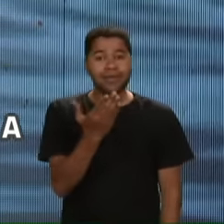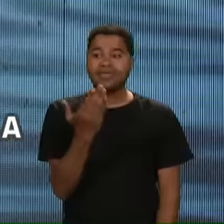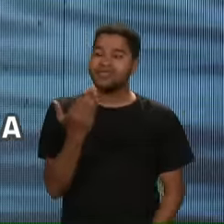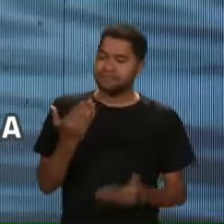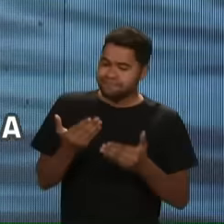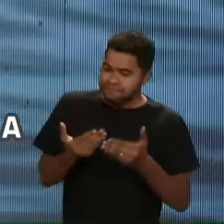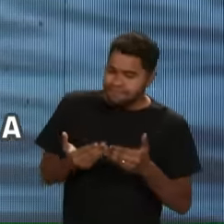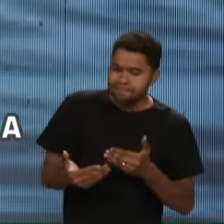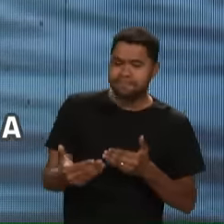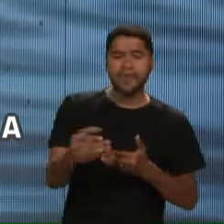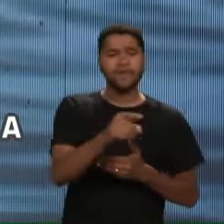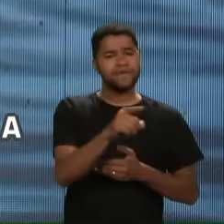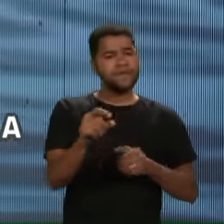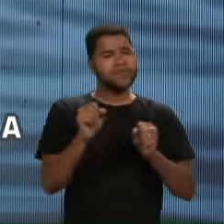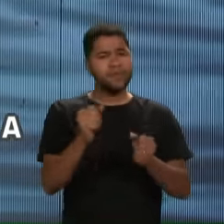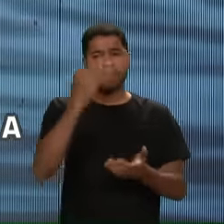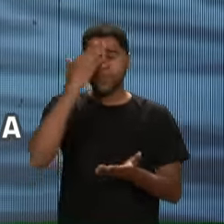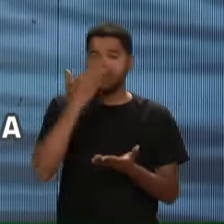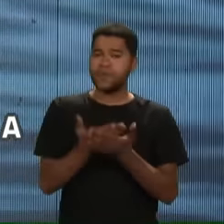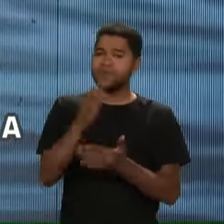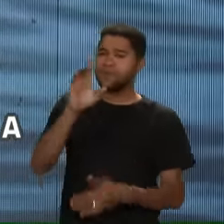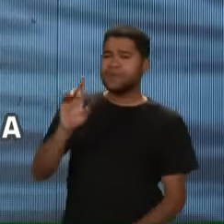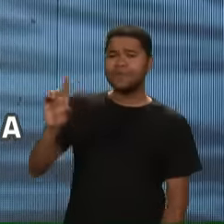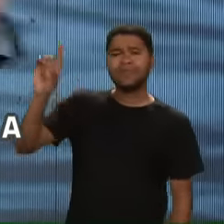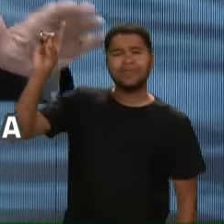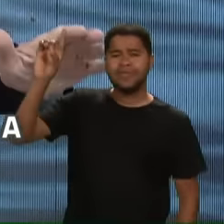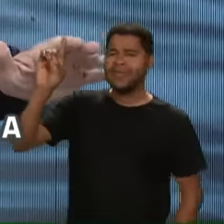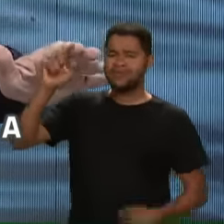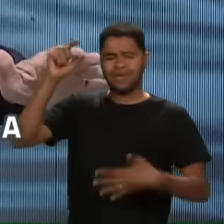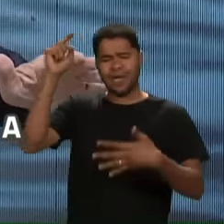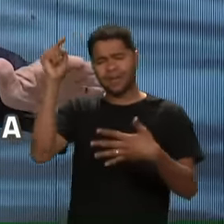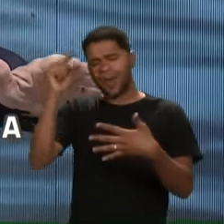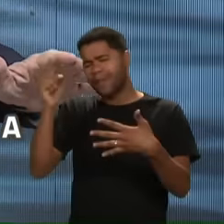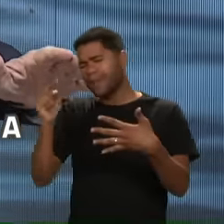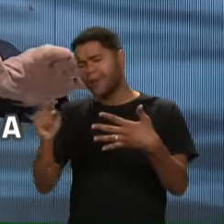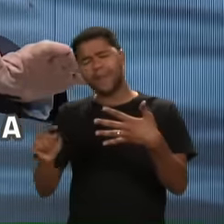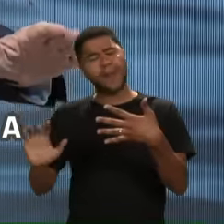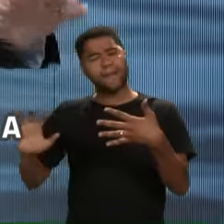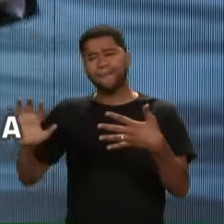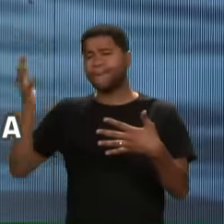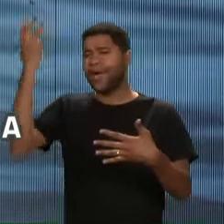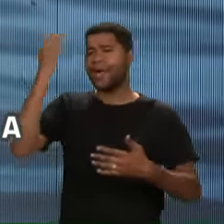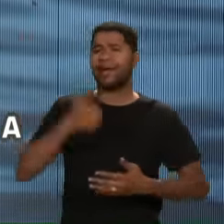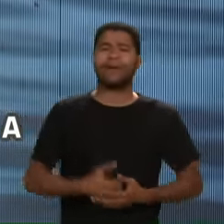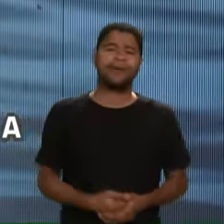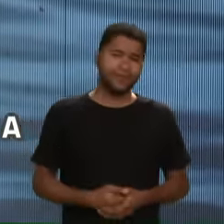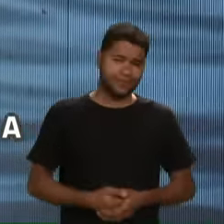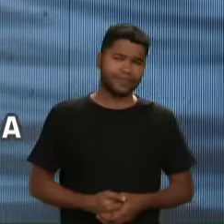frente Você pode confiar Você Deus Em todas as situações